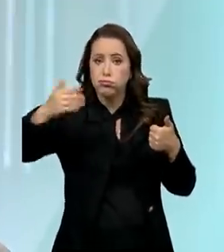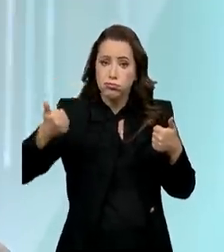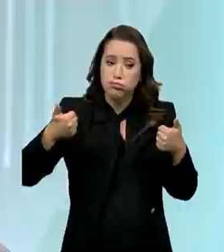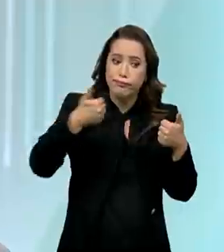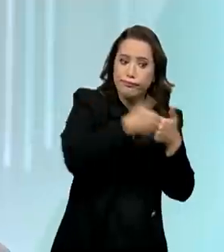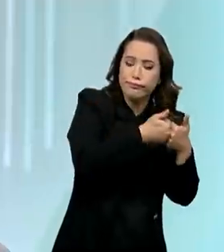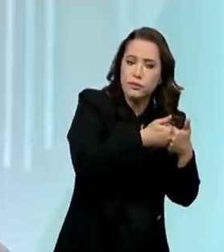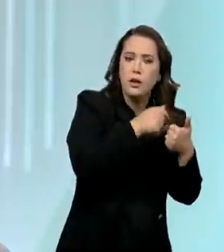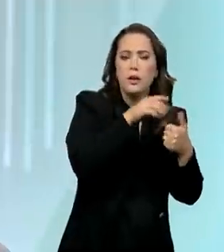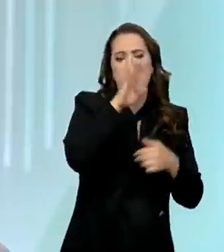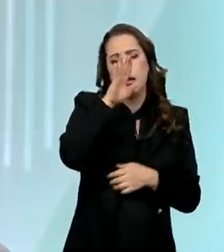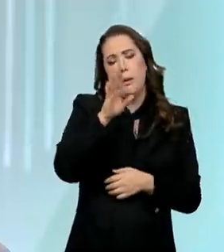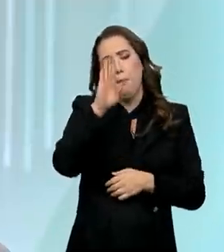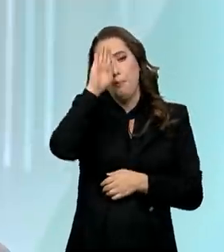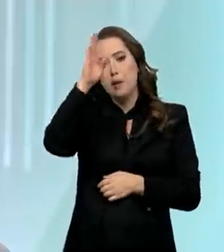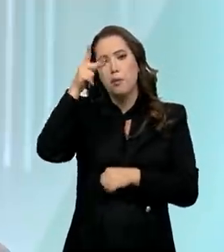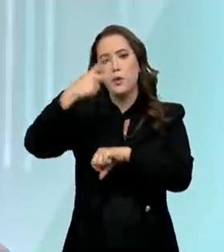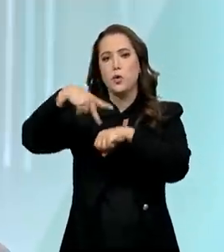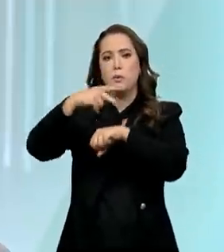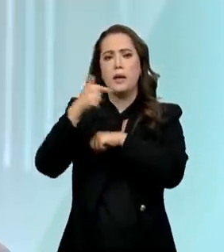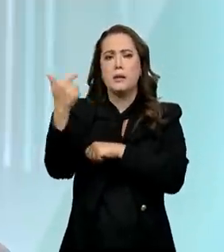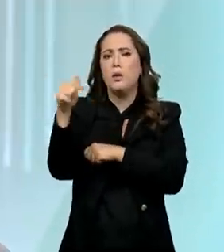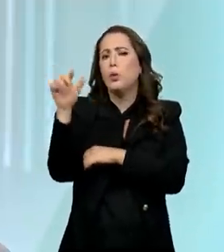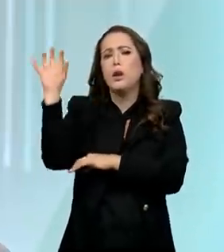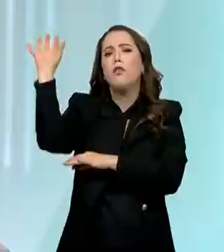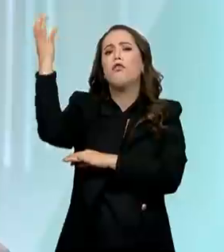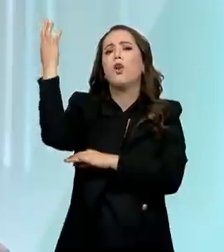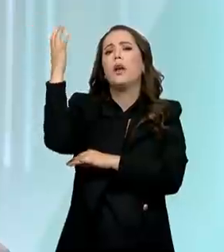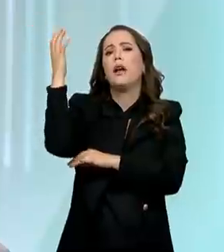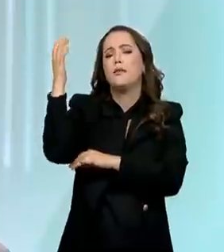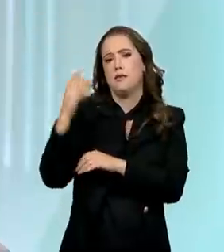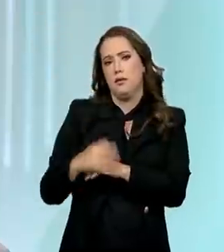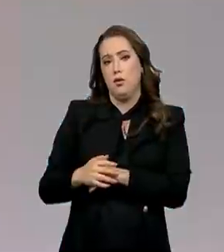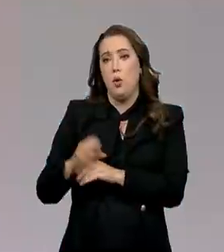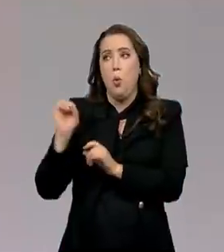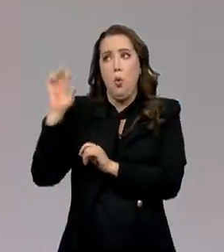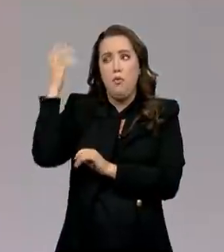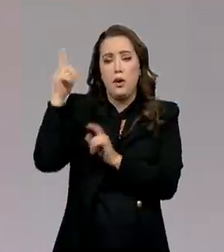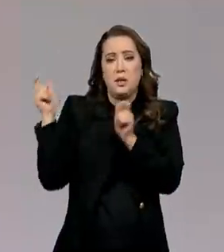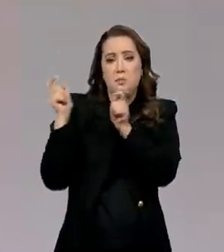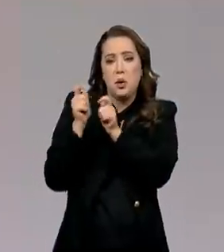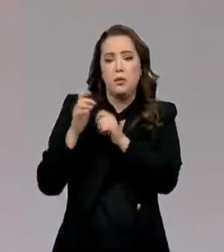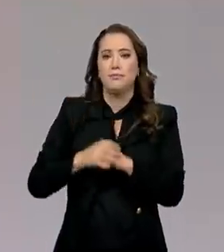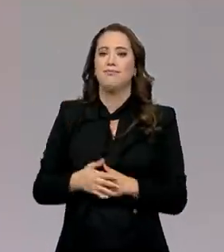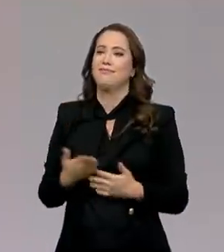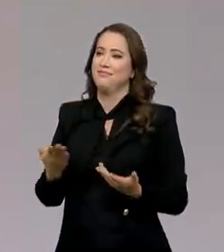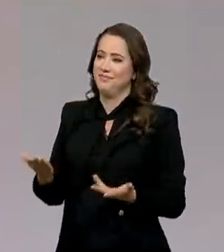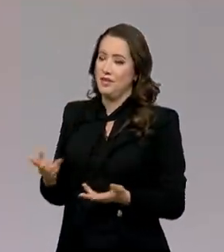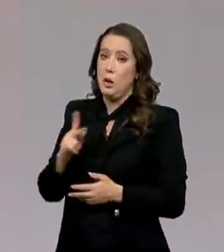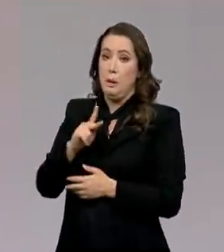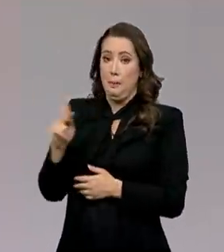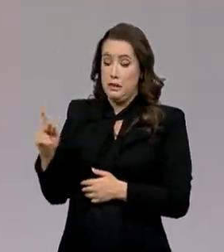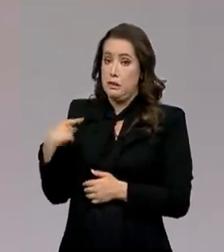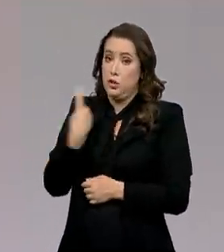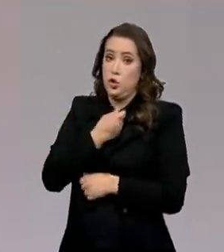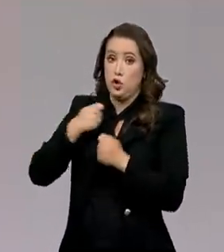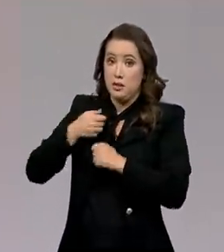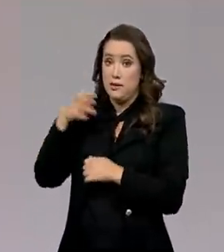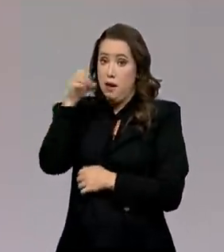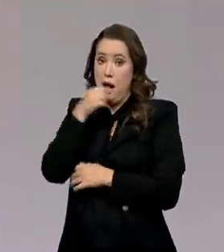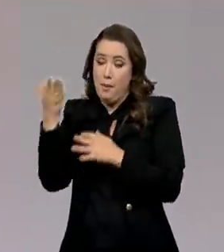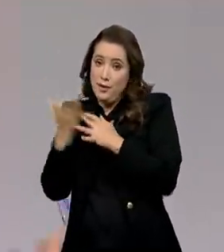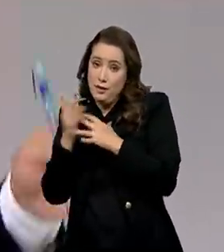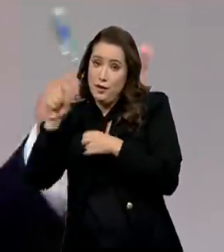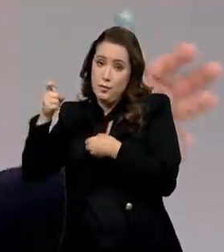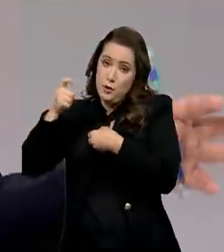que não têm tantos ativos florestais ou tantos ativos ambientais. Presidente, vamos para um rápido intervalo, daqui a